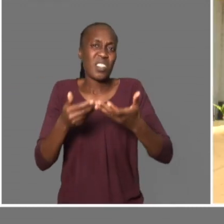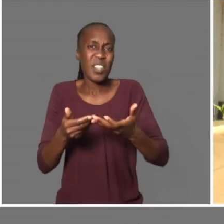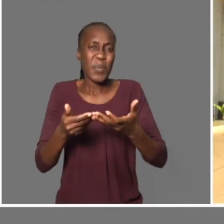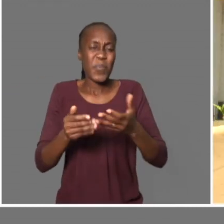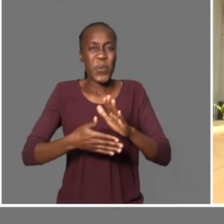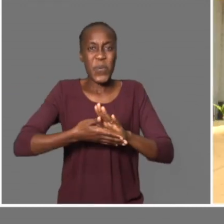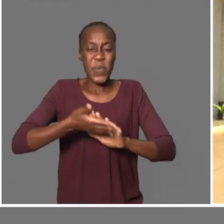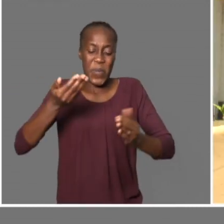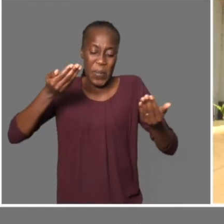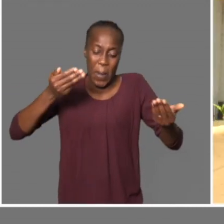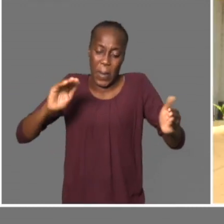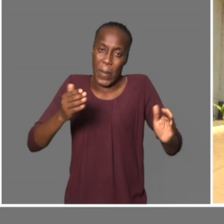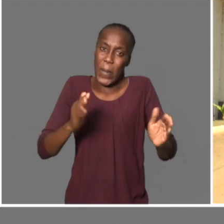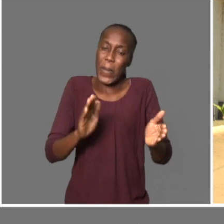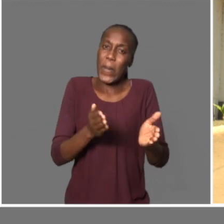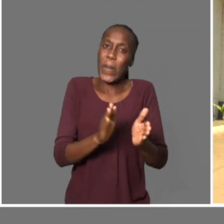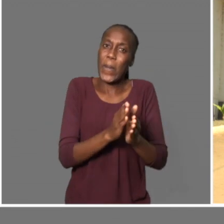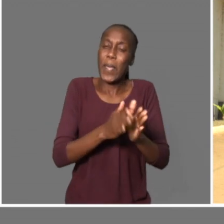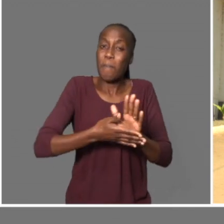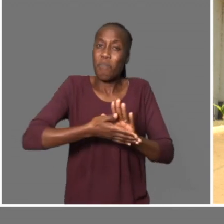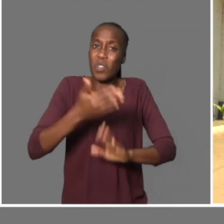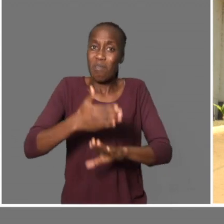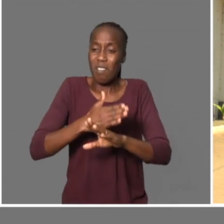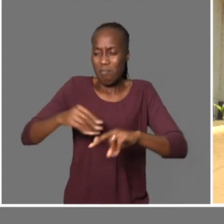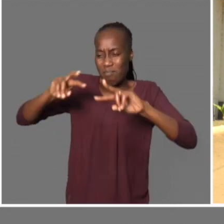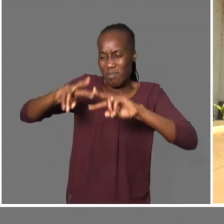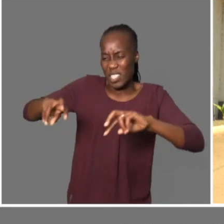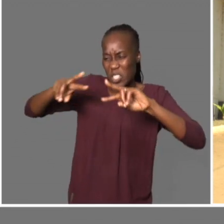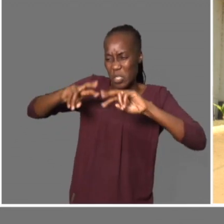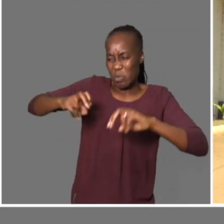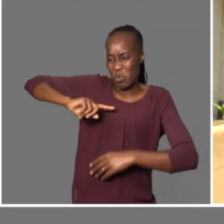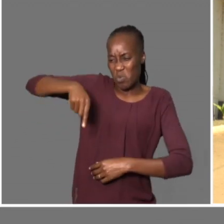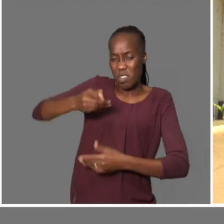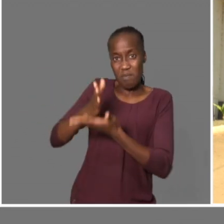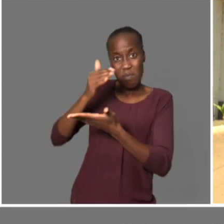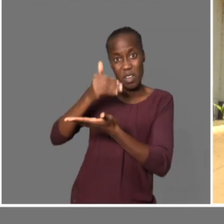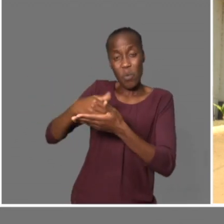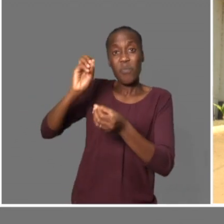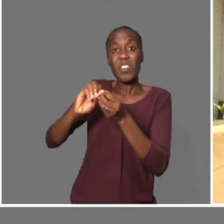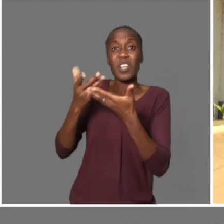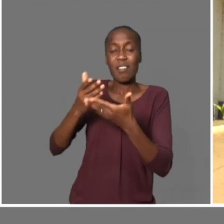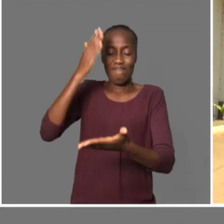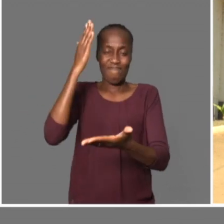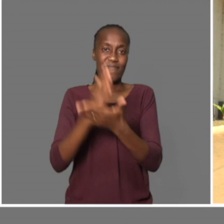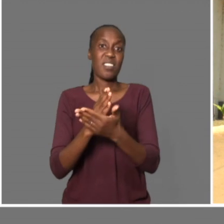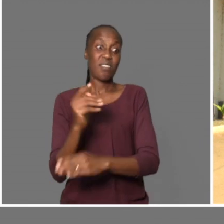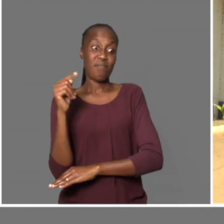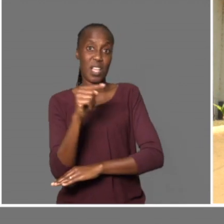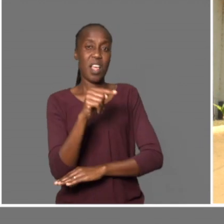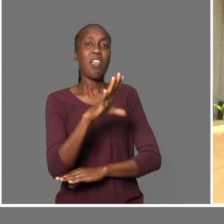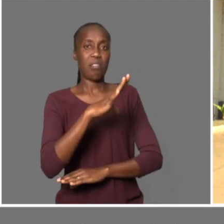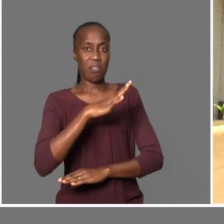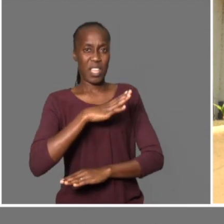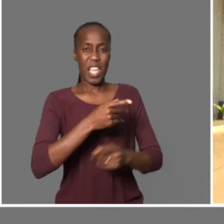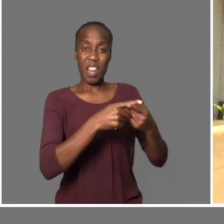os pescadores todos pescam na mesma zona. Então, a tendência do recurso é de escassear. Mas,